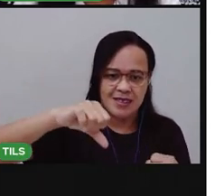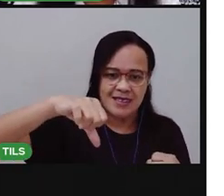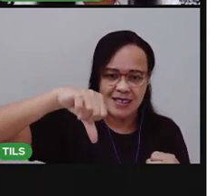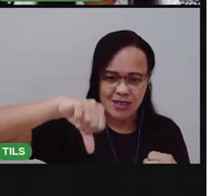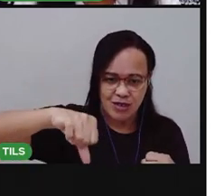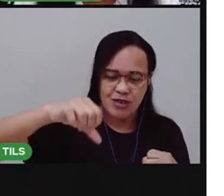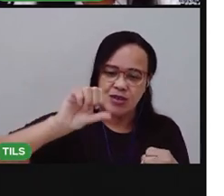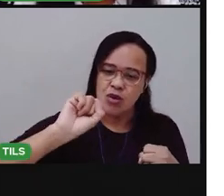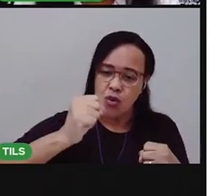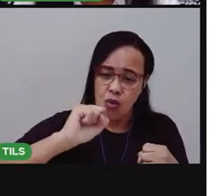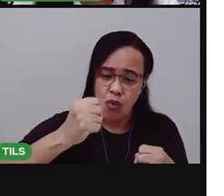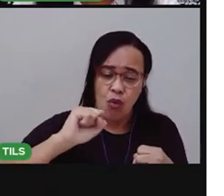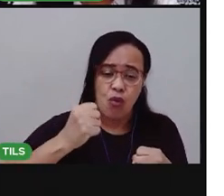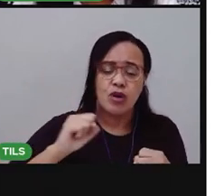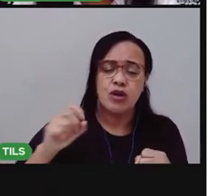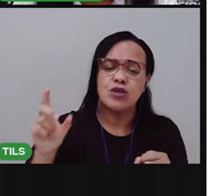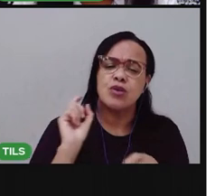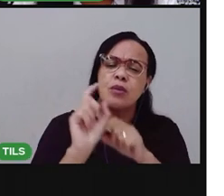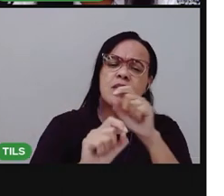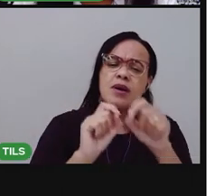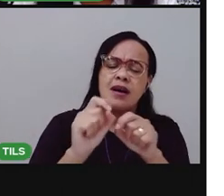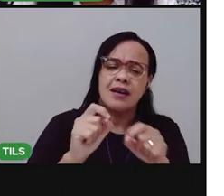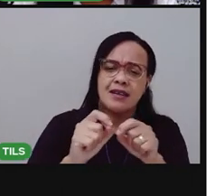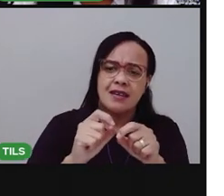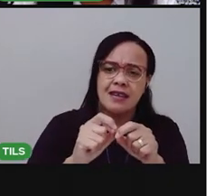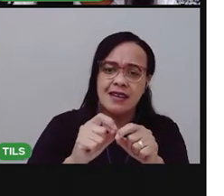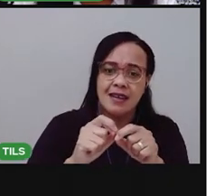os direitos da criança e do adolescente.